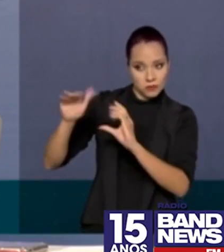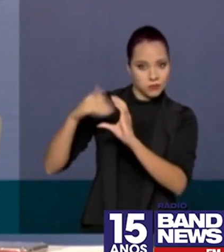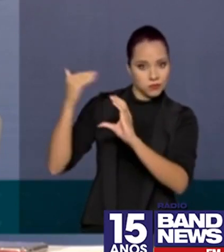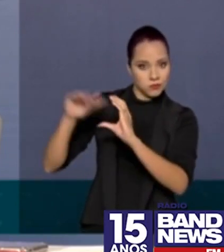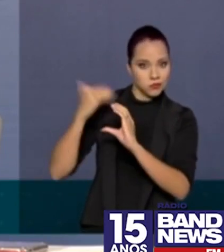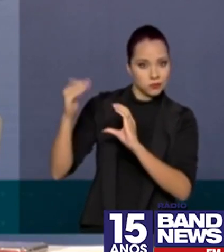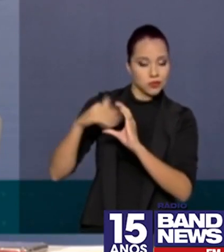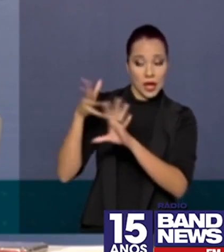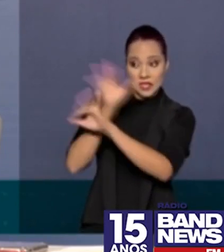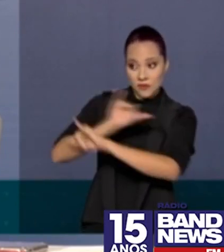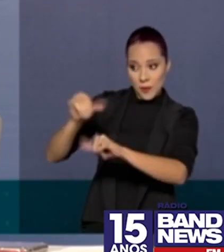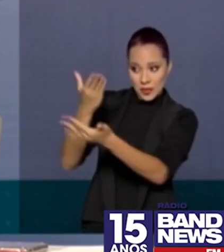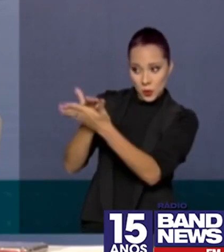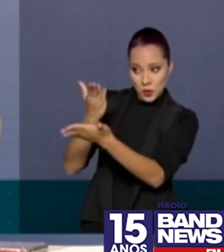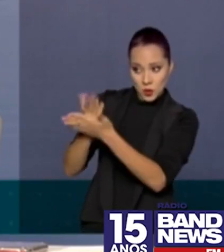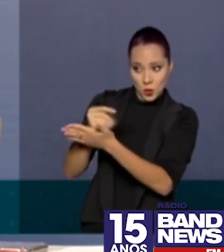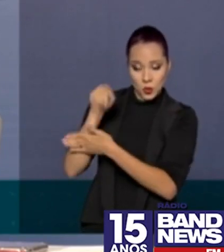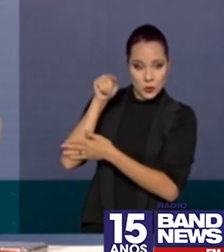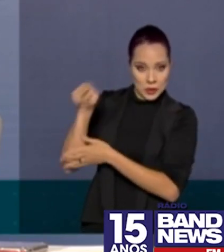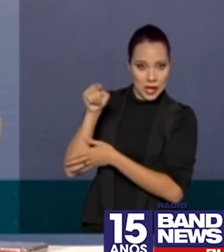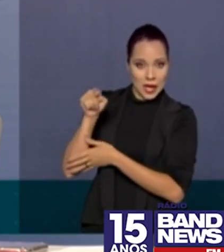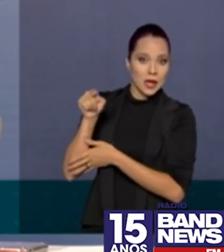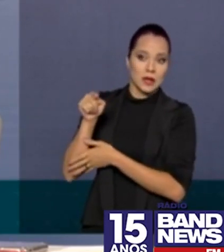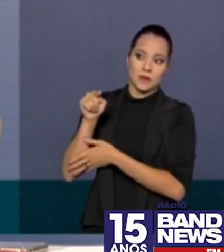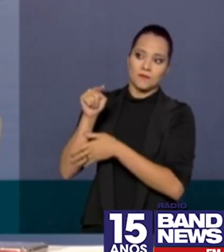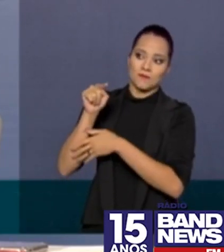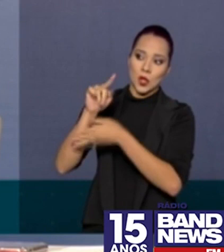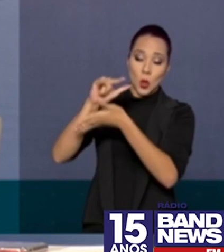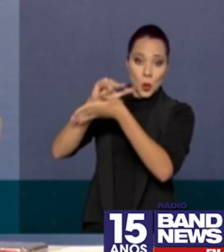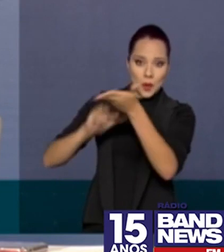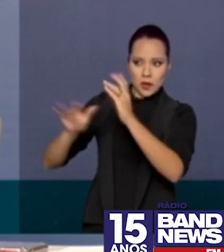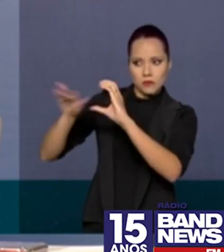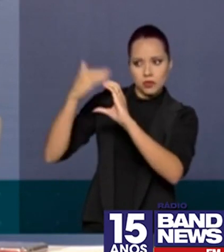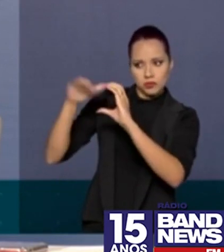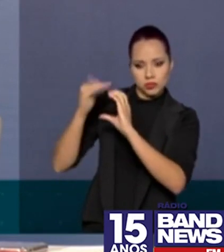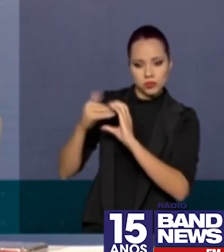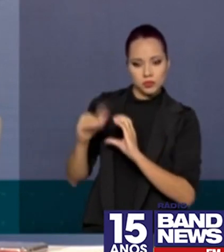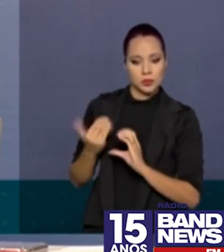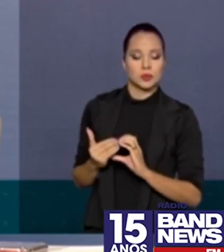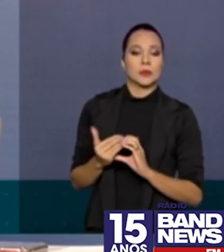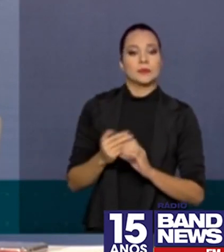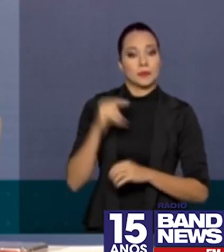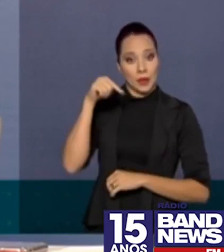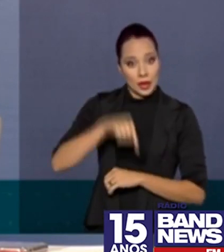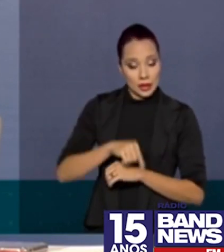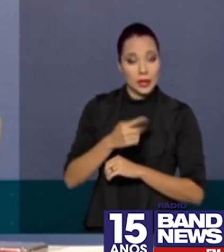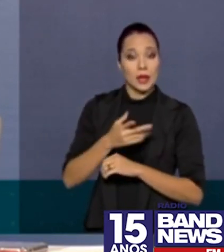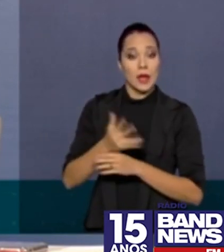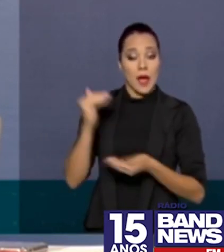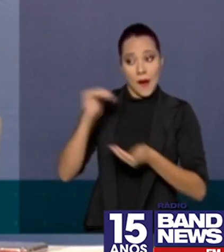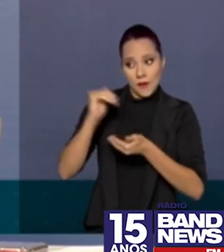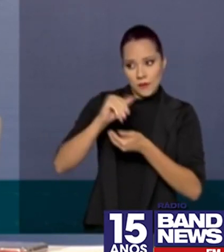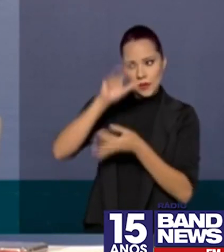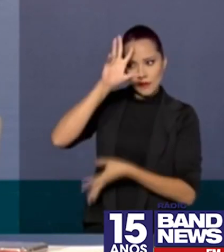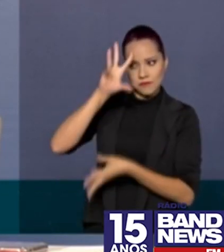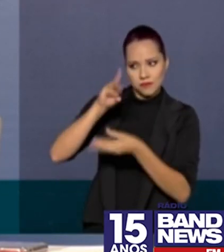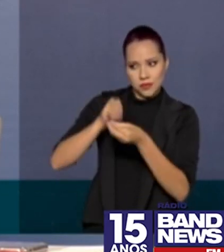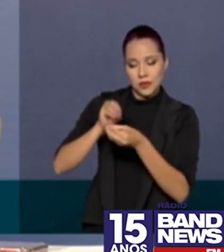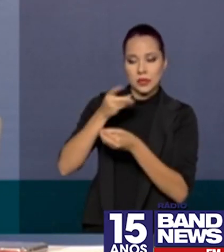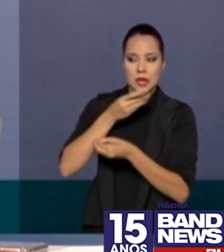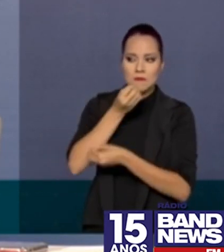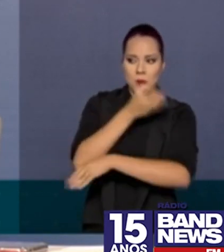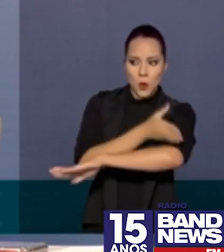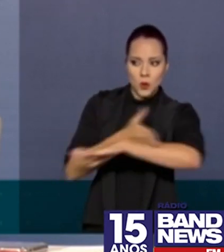para a gente os dados dos estudos que estavam sendo gerados. A Anvisa concluiu a certificação de boas práticas de